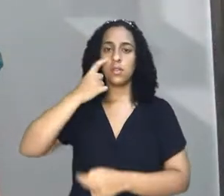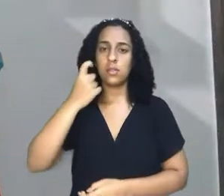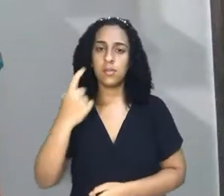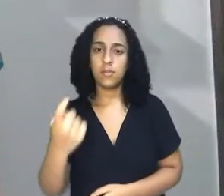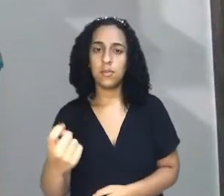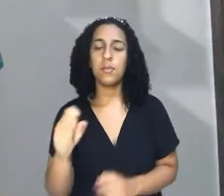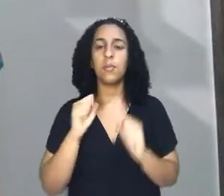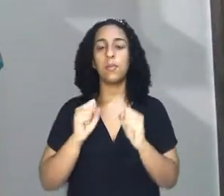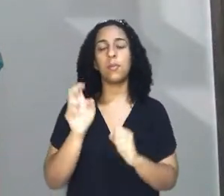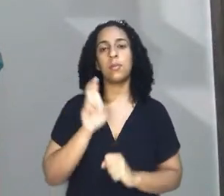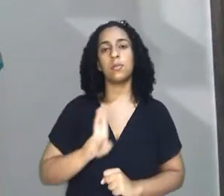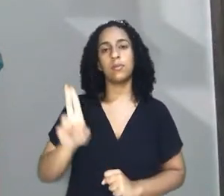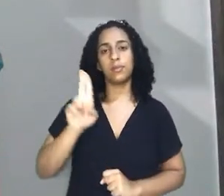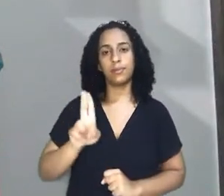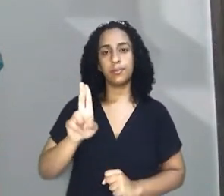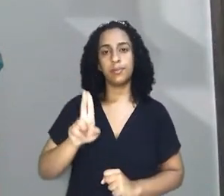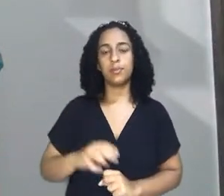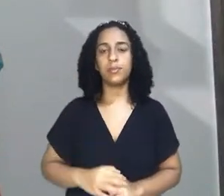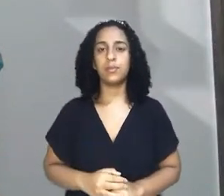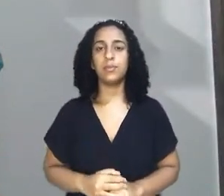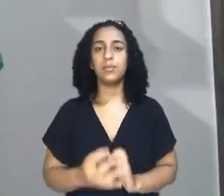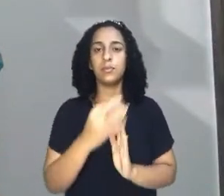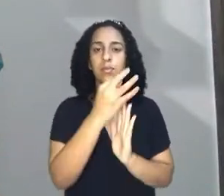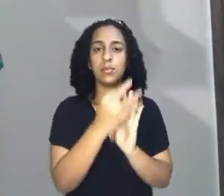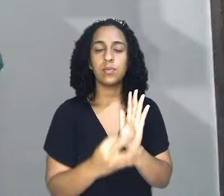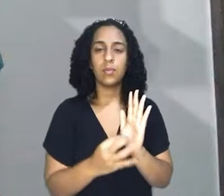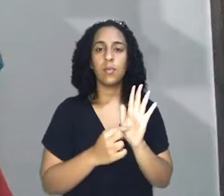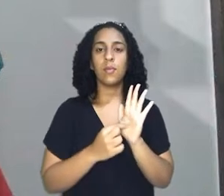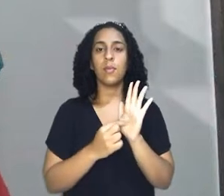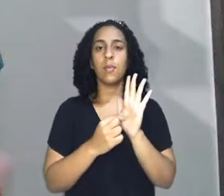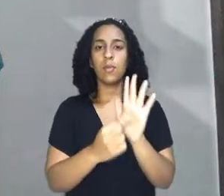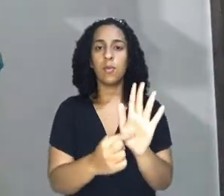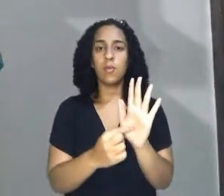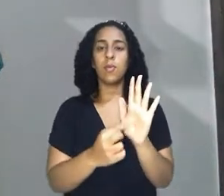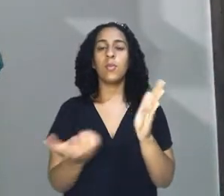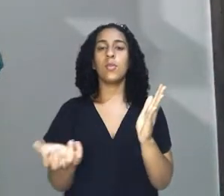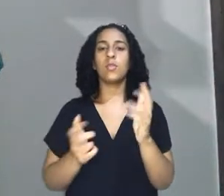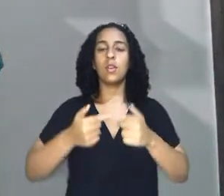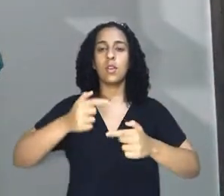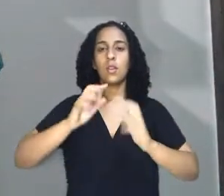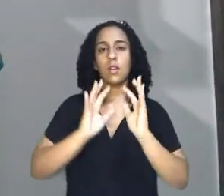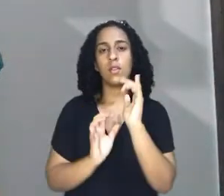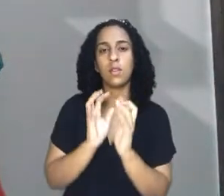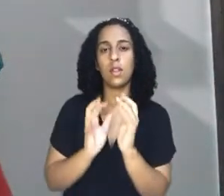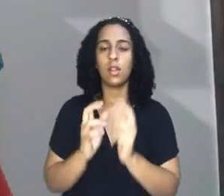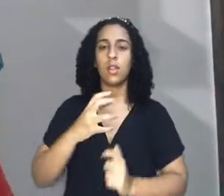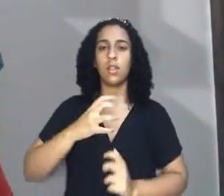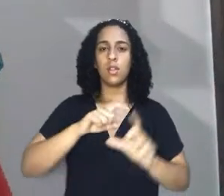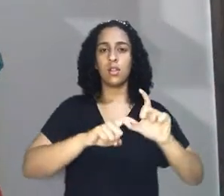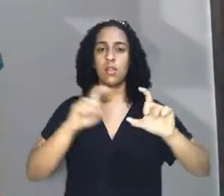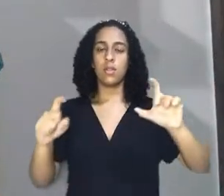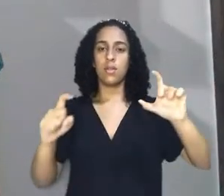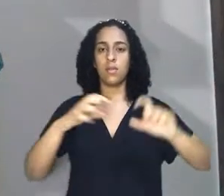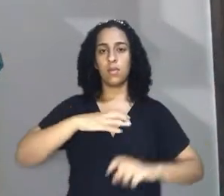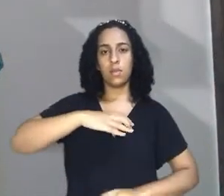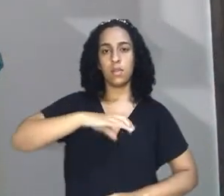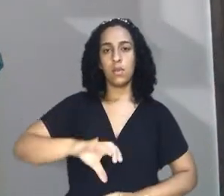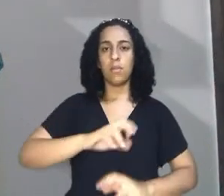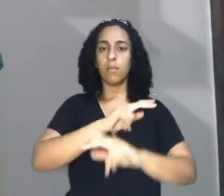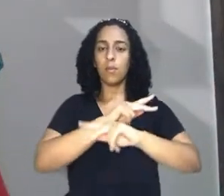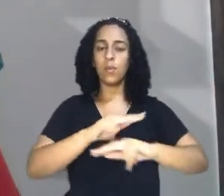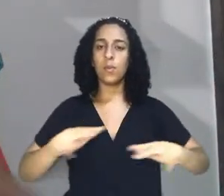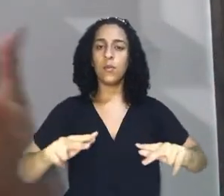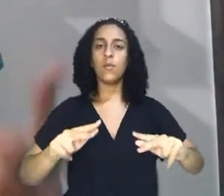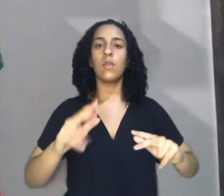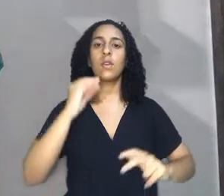pode ser usado de diversas maneiras. O texto busca ilustrar, a partir da guerra de independência na Bahia, as múltiplas experiências